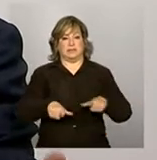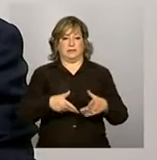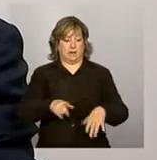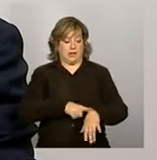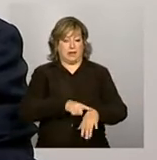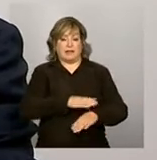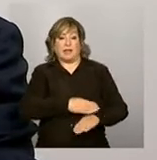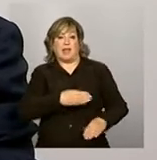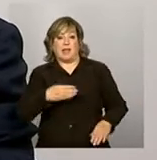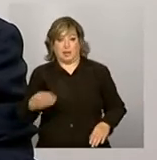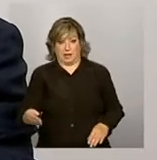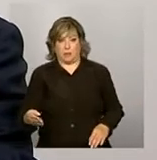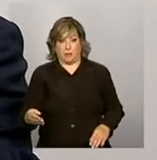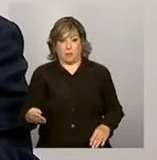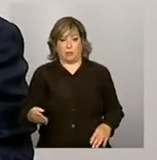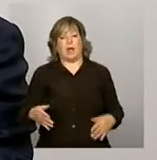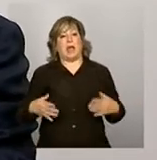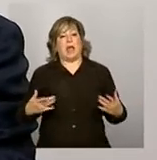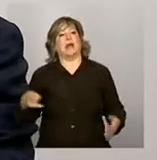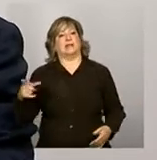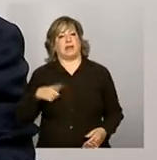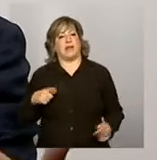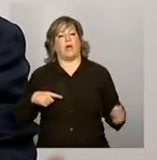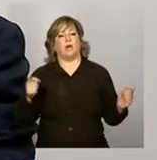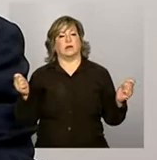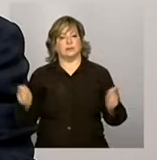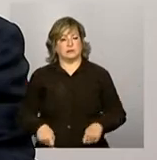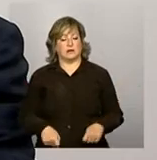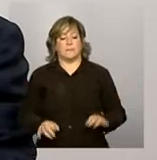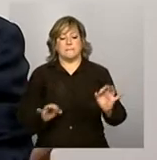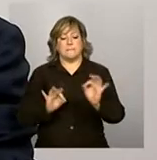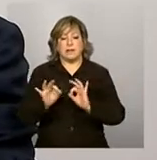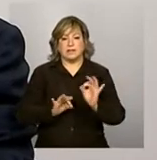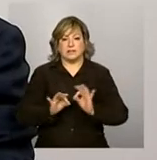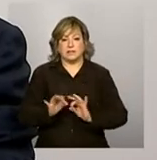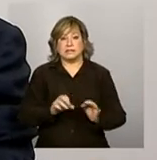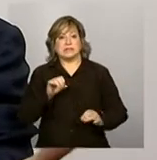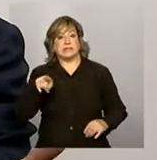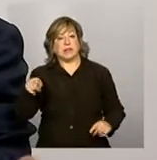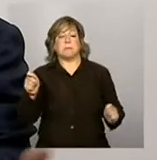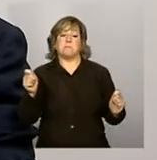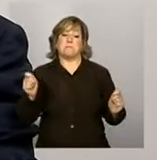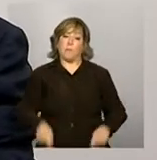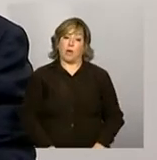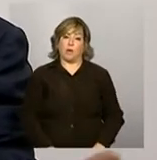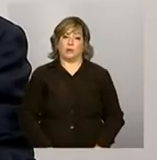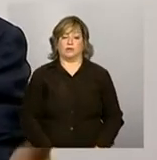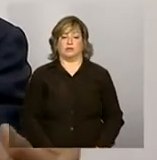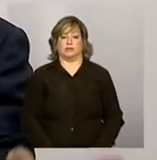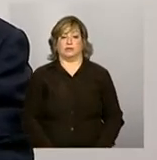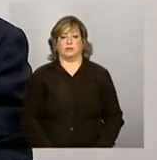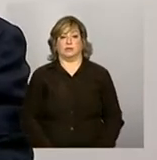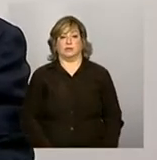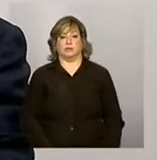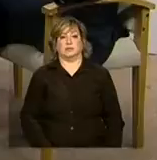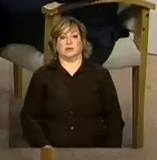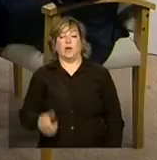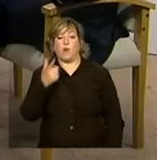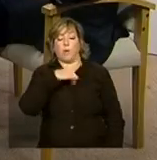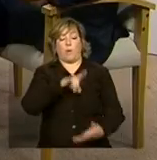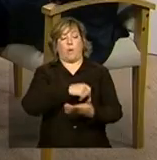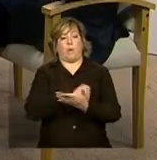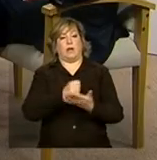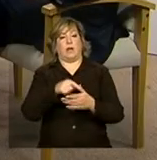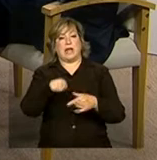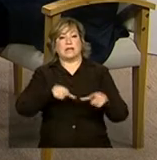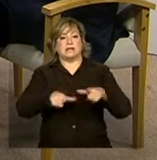temporal desse serviço e ele tem condição, então, de planejar se ele pode planejar a contratação desses